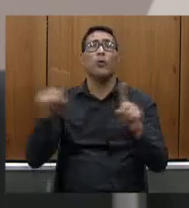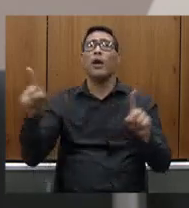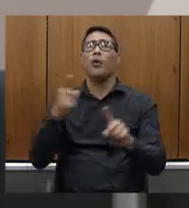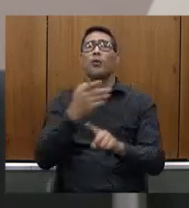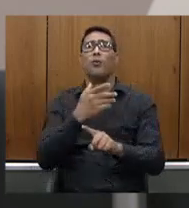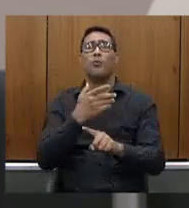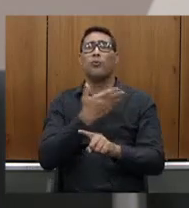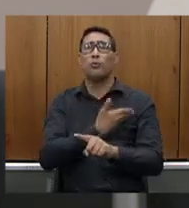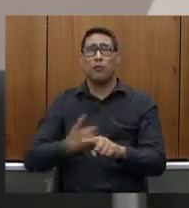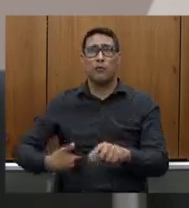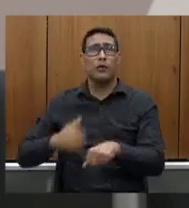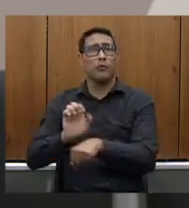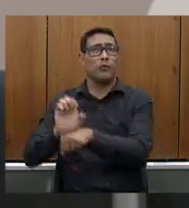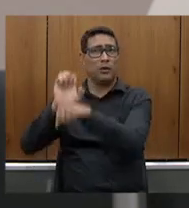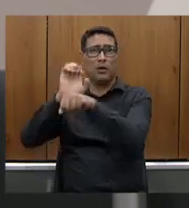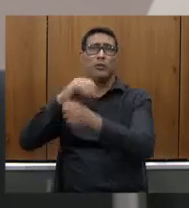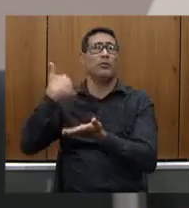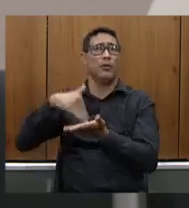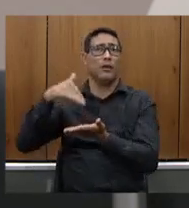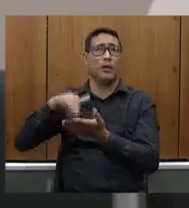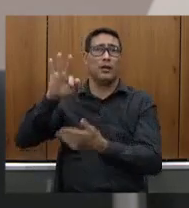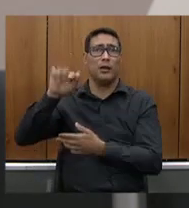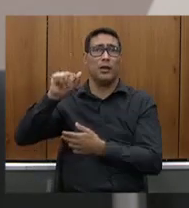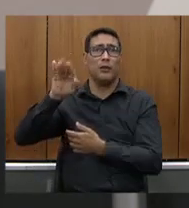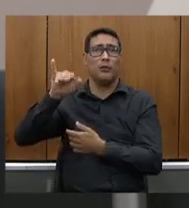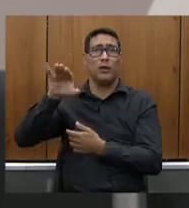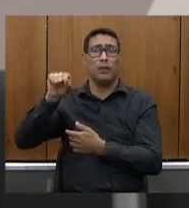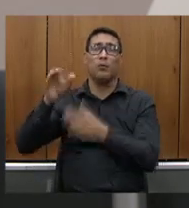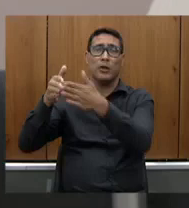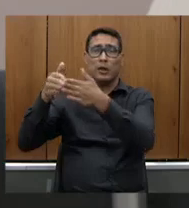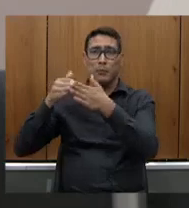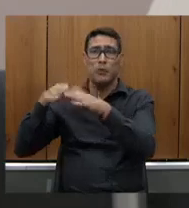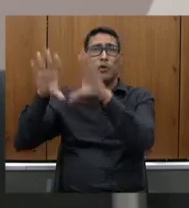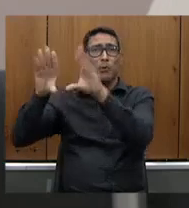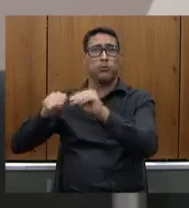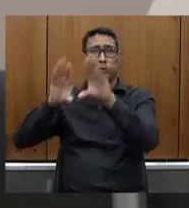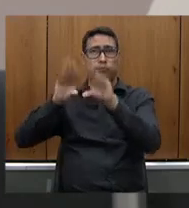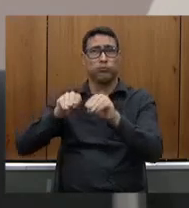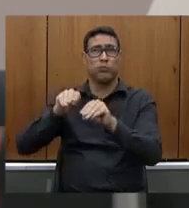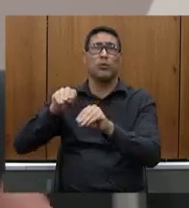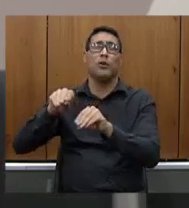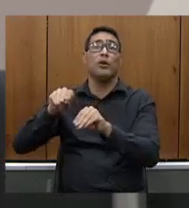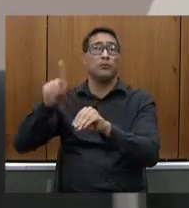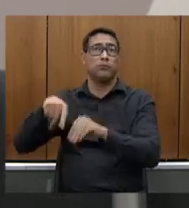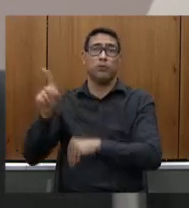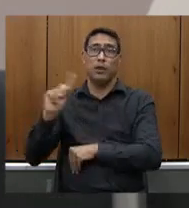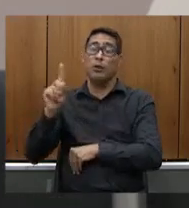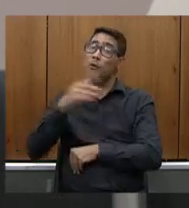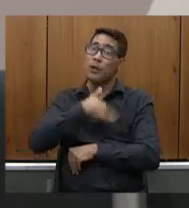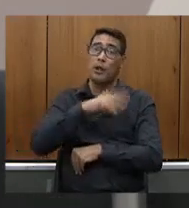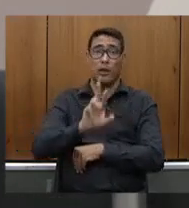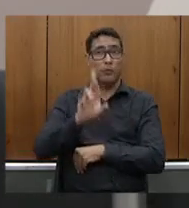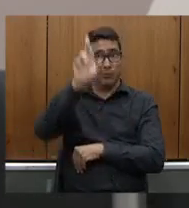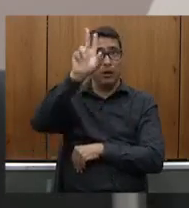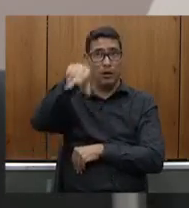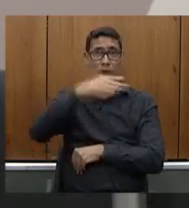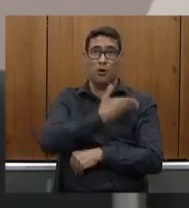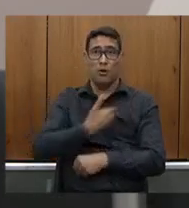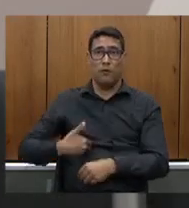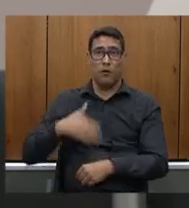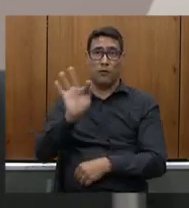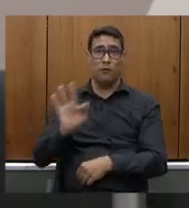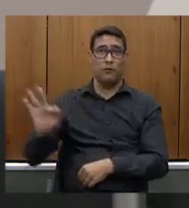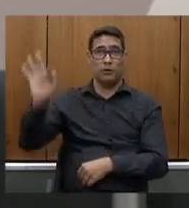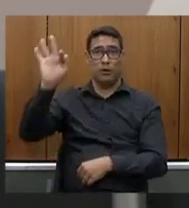não foi o secretário Fábio que desligou os leitos é que eles eram financiados pelo governo federal e nem o